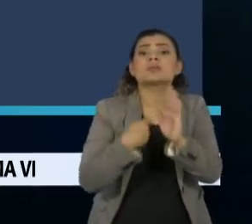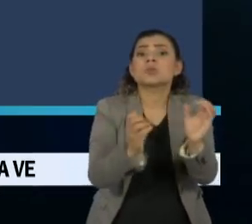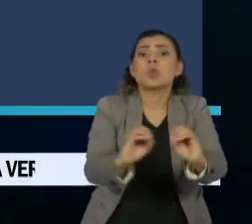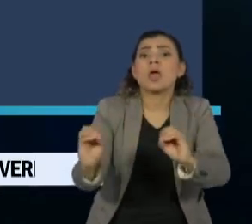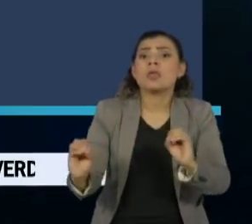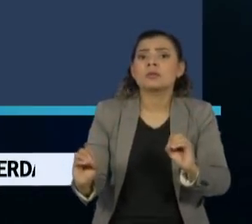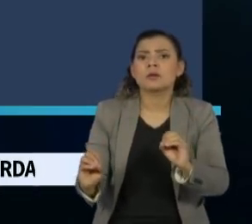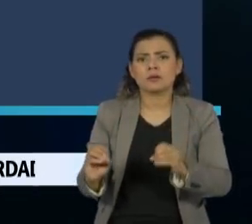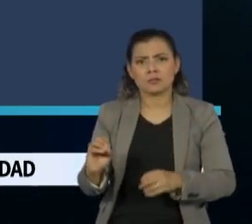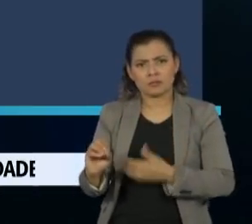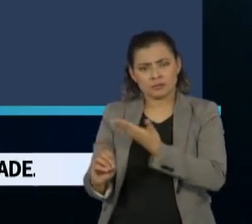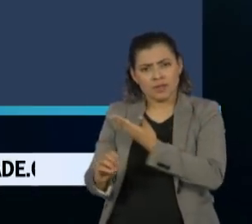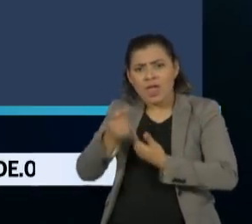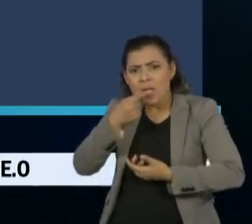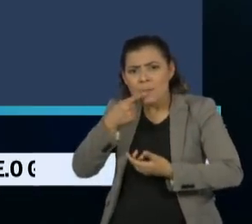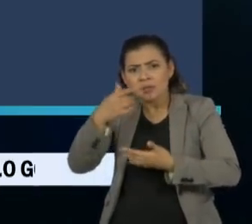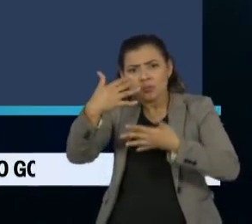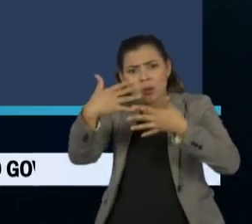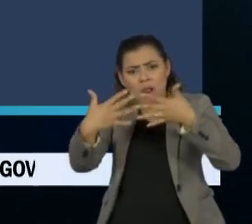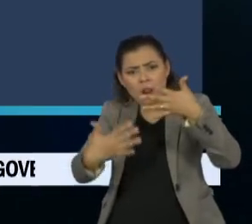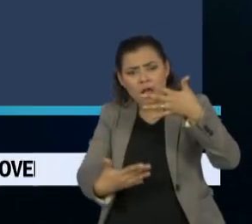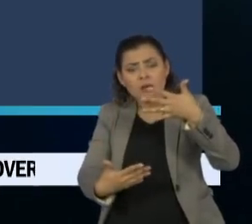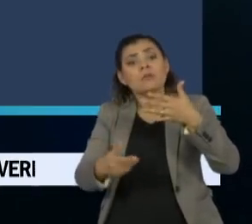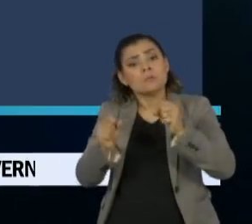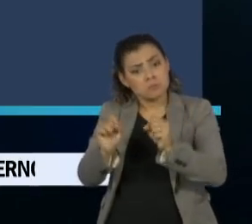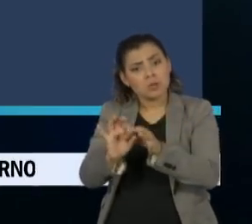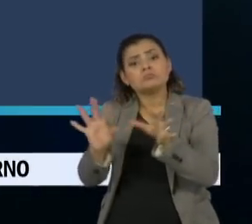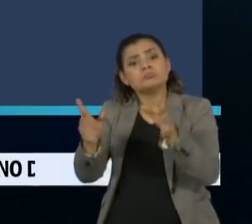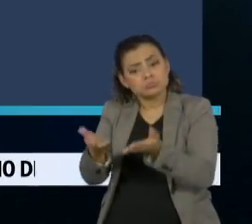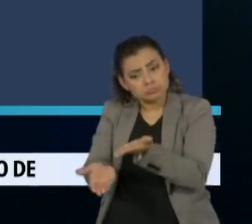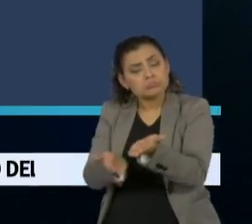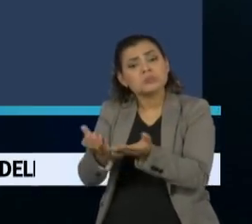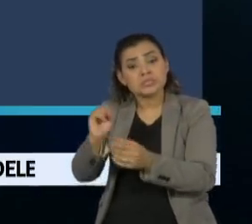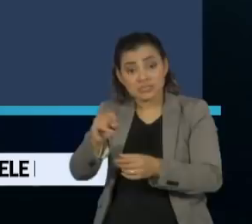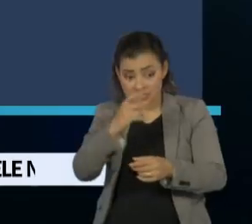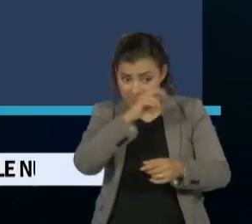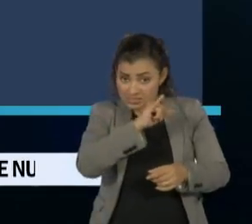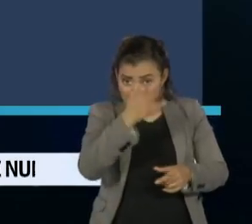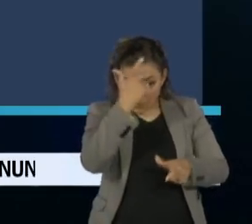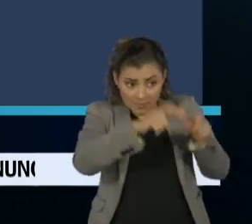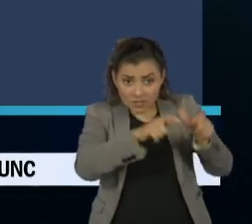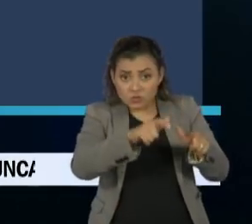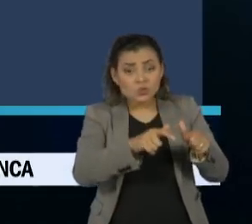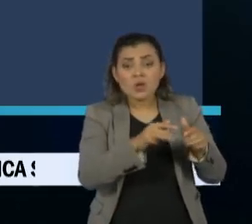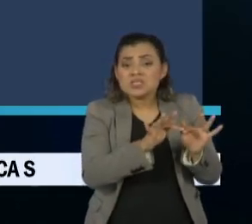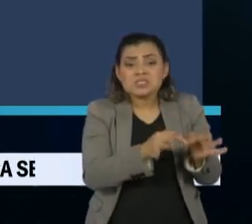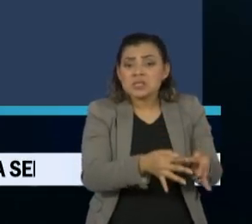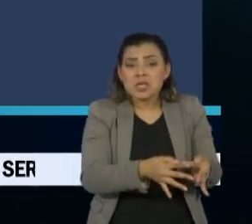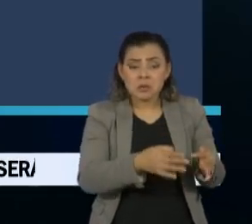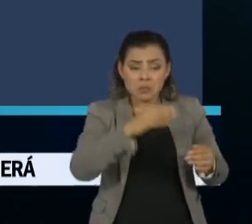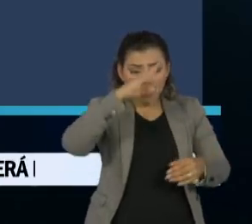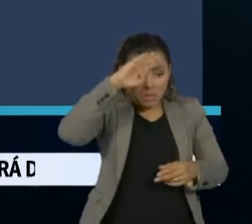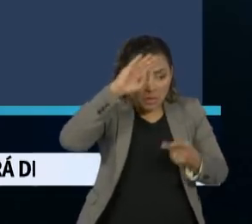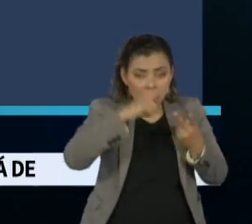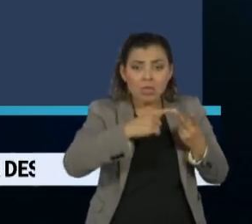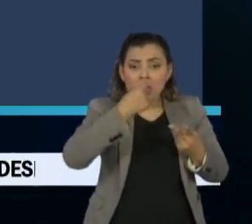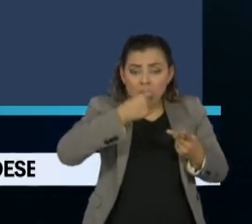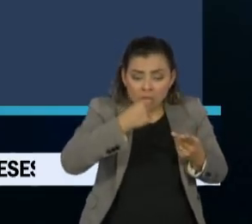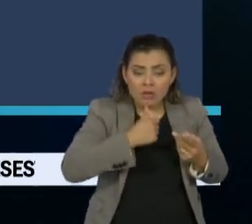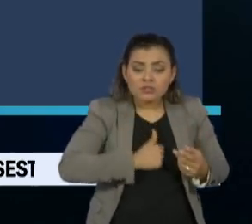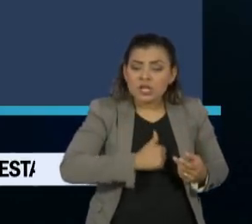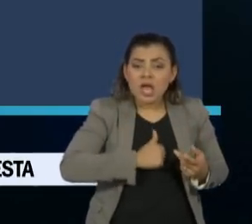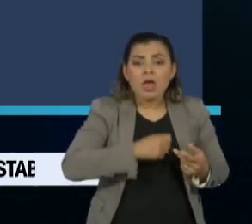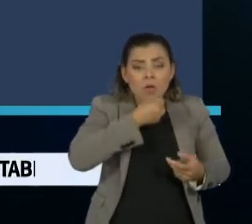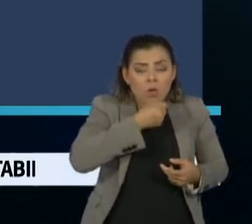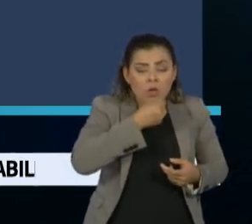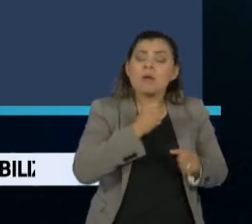cloroquina e a hidroxicloroquina podem ser receitadas quando surgirem sintomas leves do novo coronavírus, como coriza, diarreia,